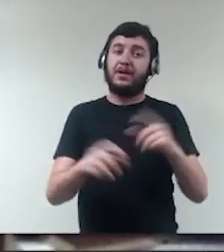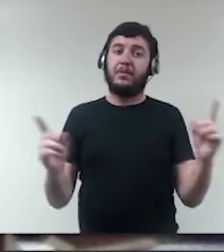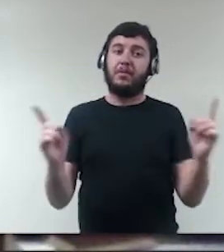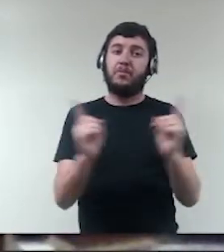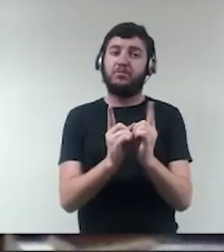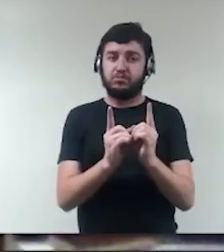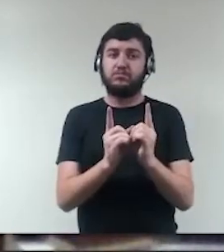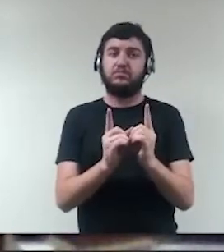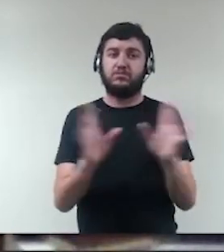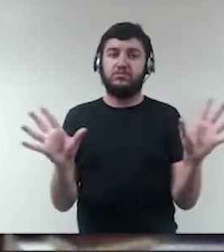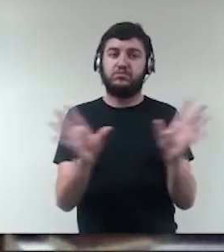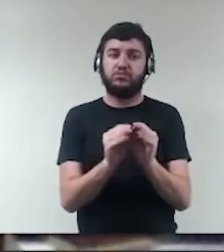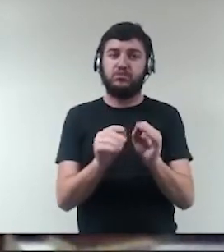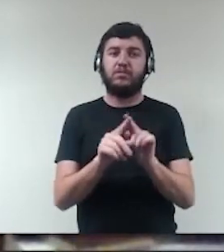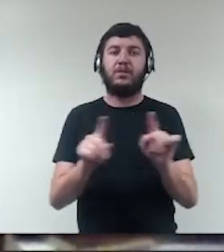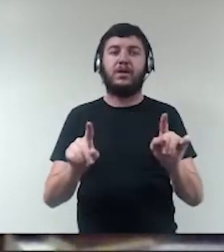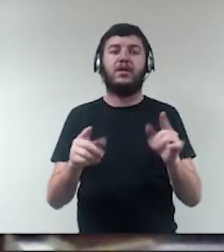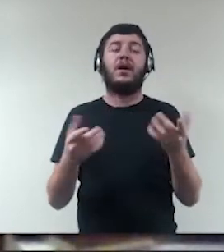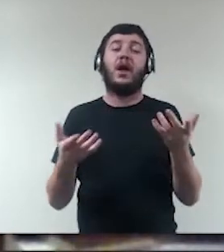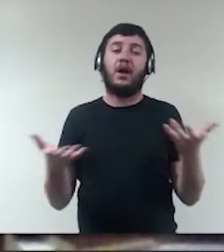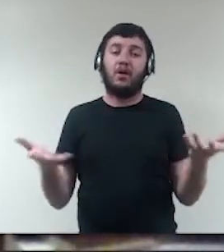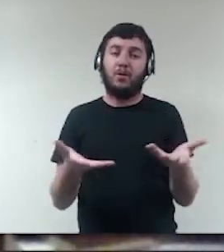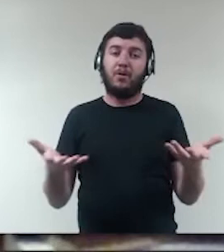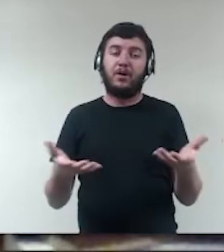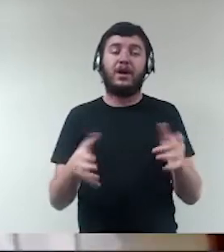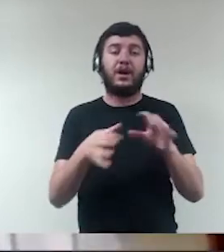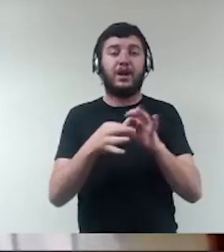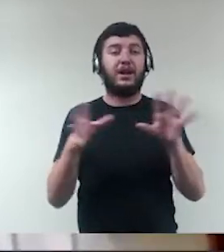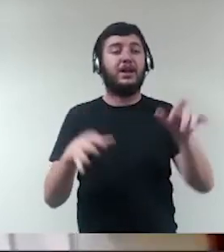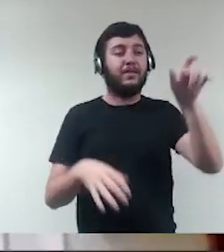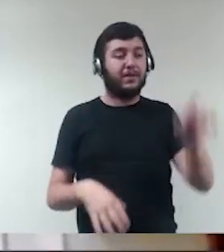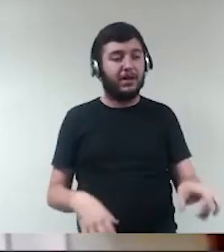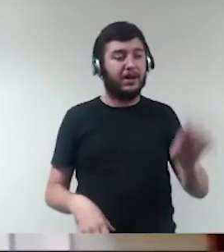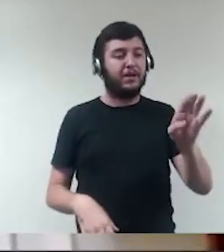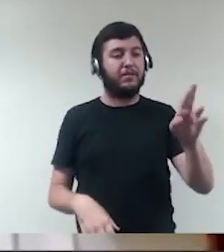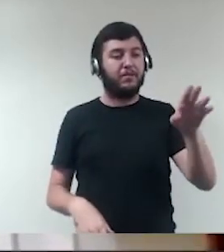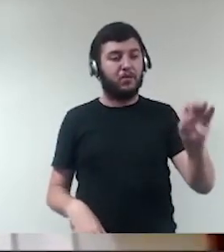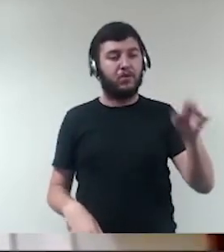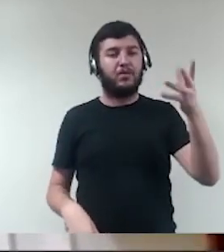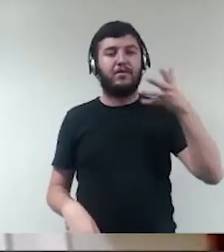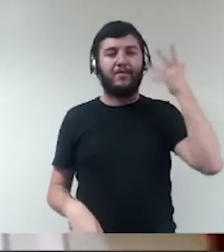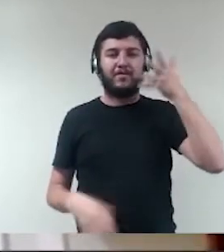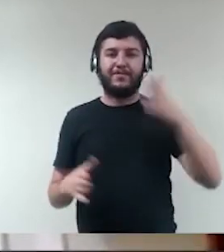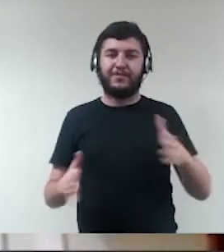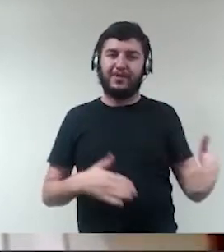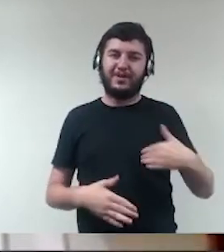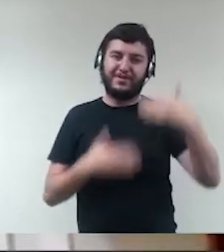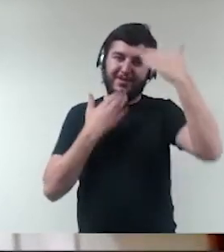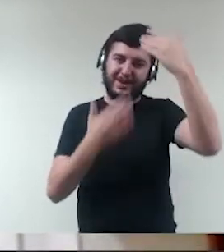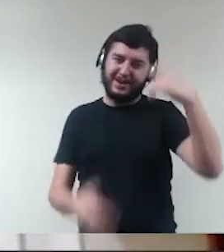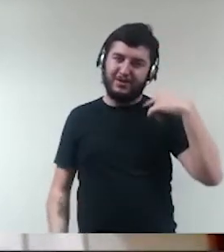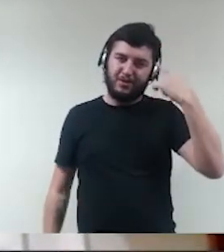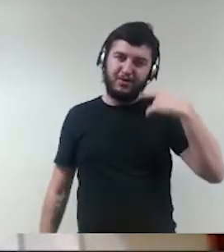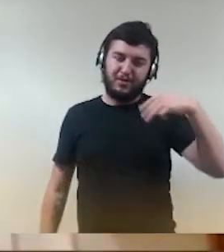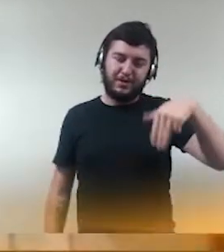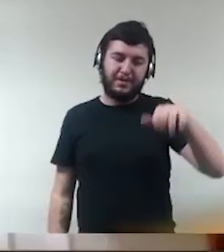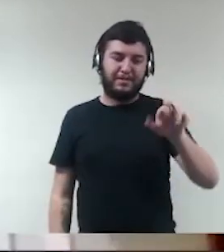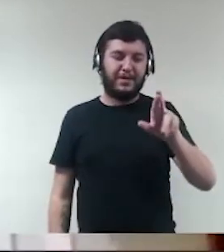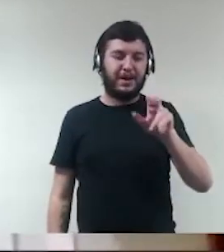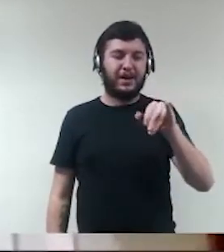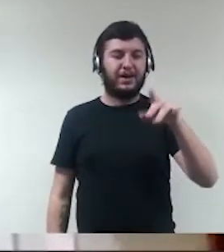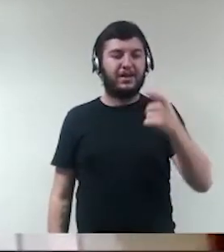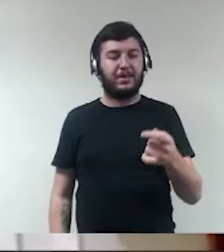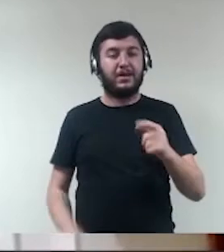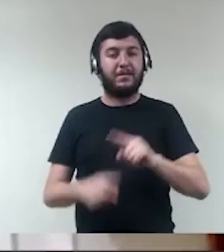vamos lá. O senhor está com a palavra, doutor Bruno. Fique à vontade. Obrigado, doutora Márcia. Primeiro,